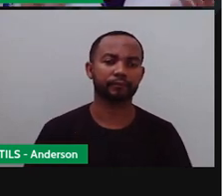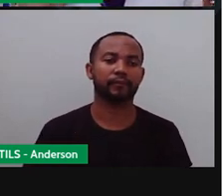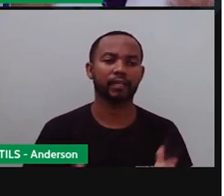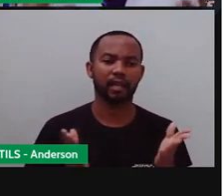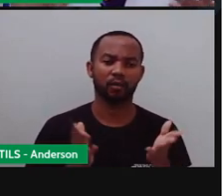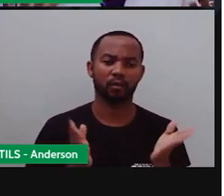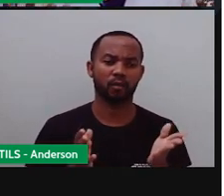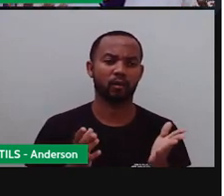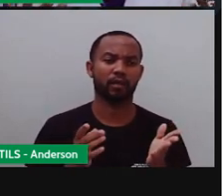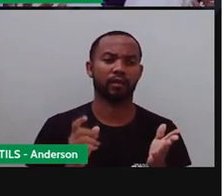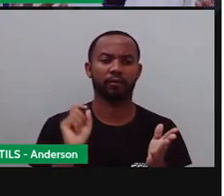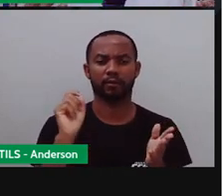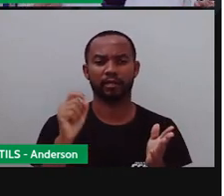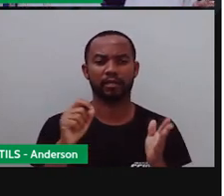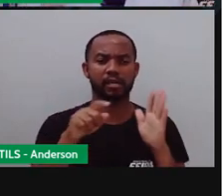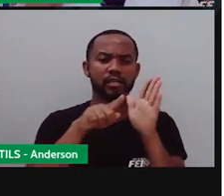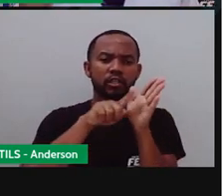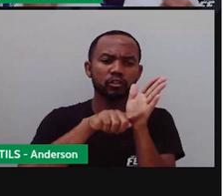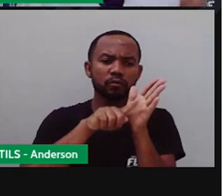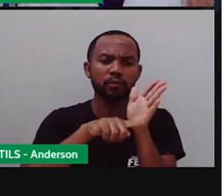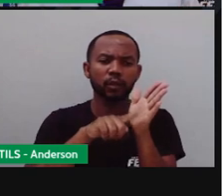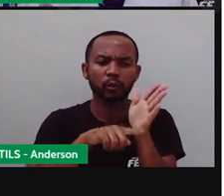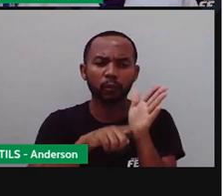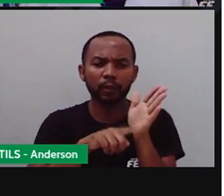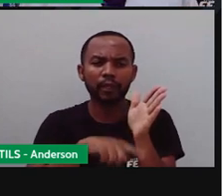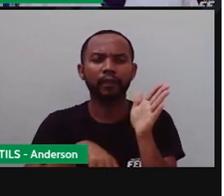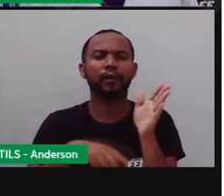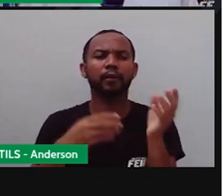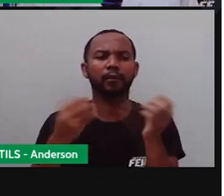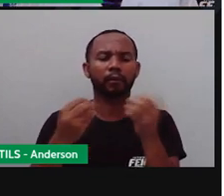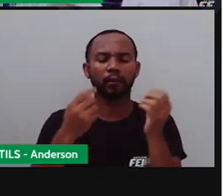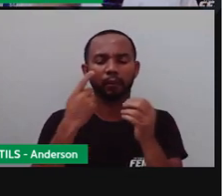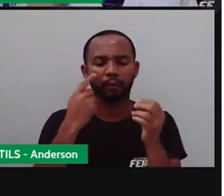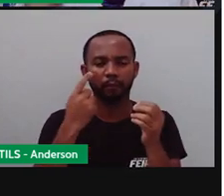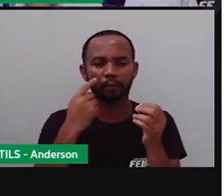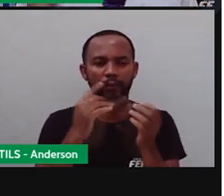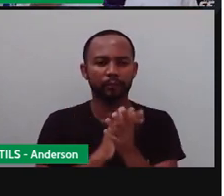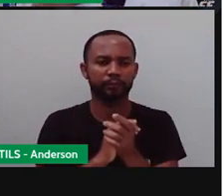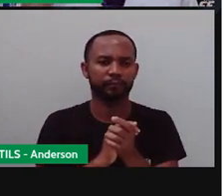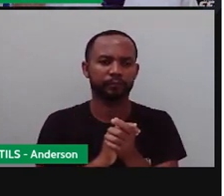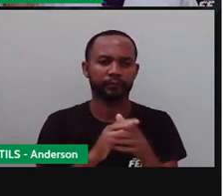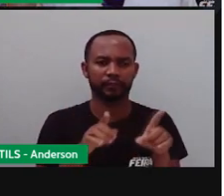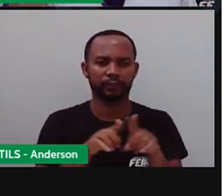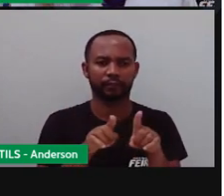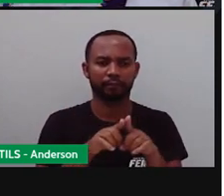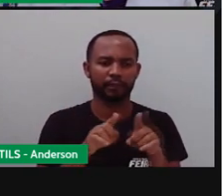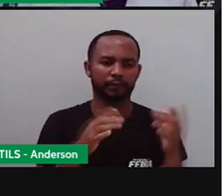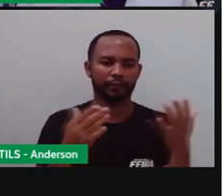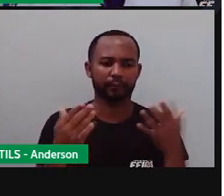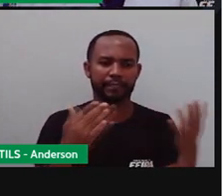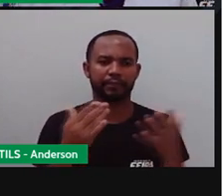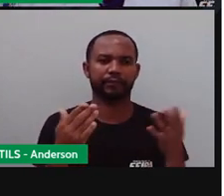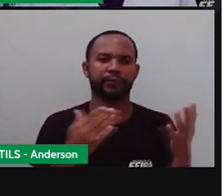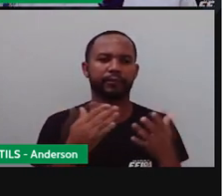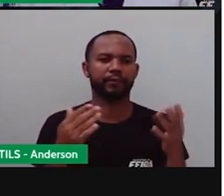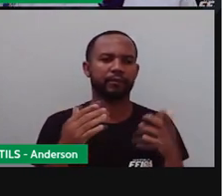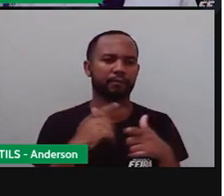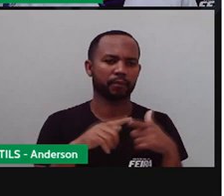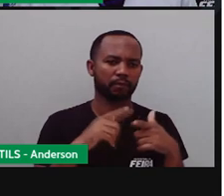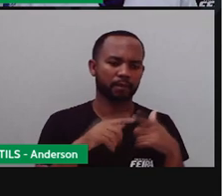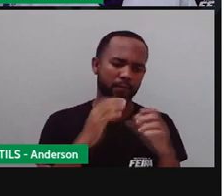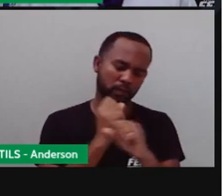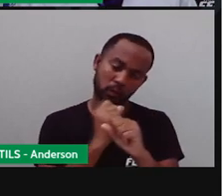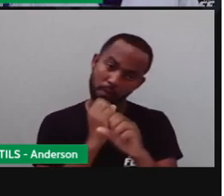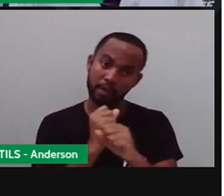mas a gente já fez essas... essas continhas de subtração, essas questões, essas resoluções de problemas de